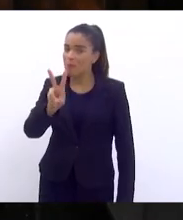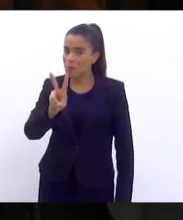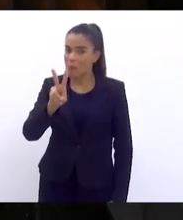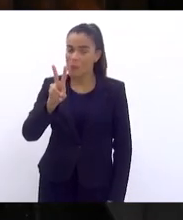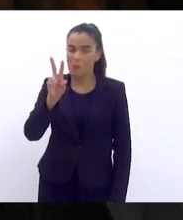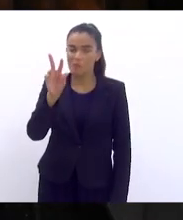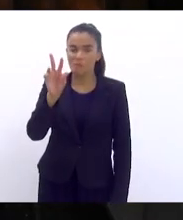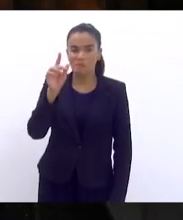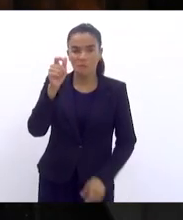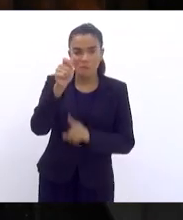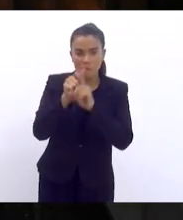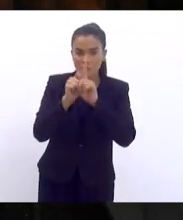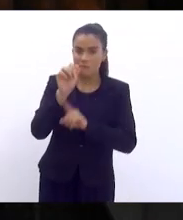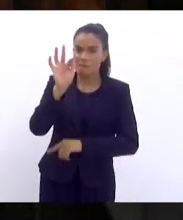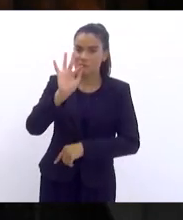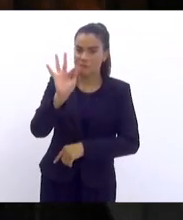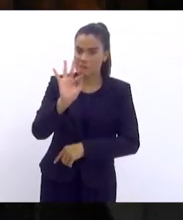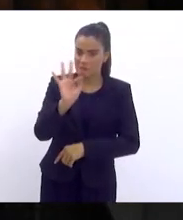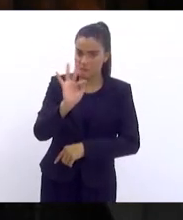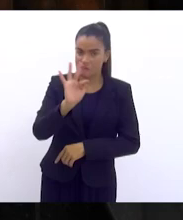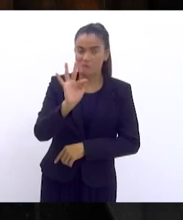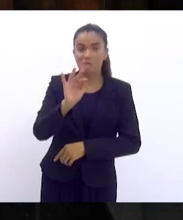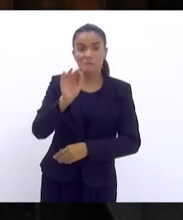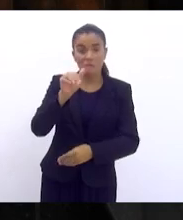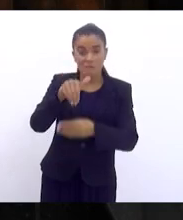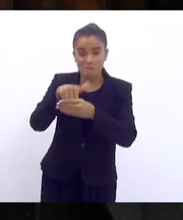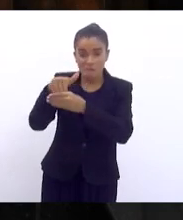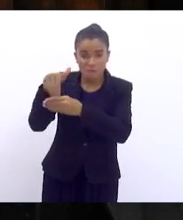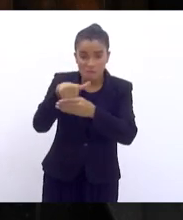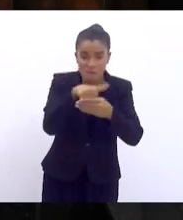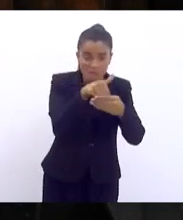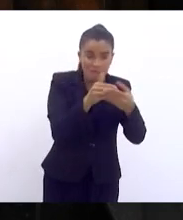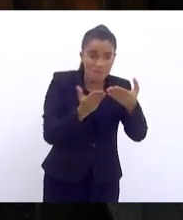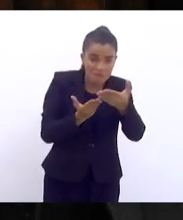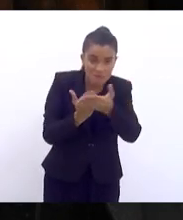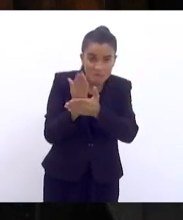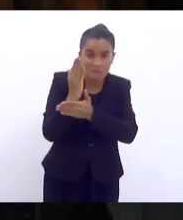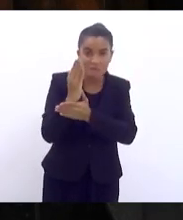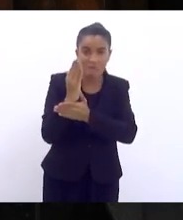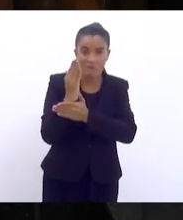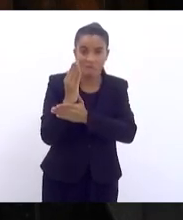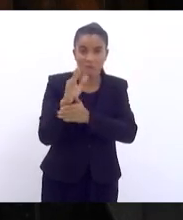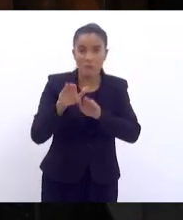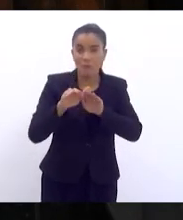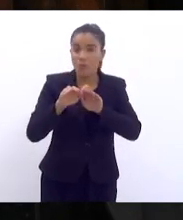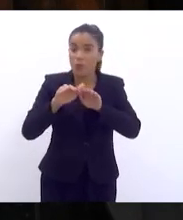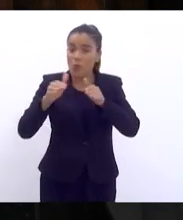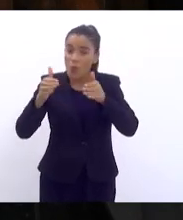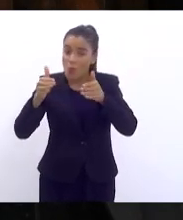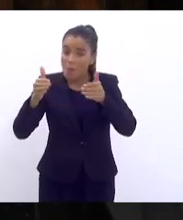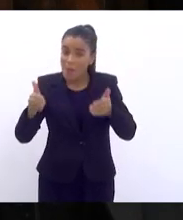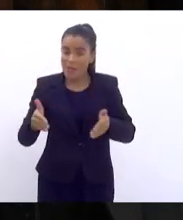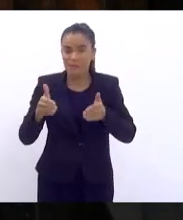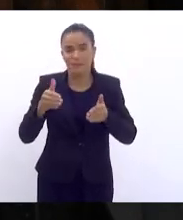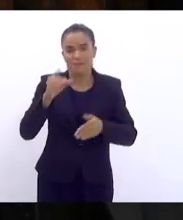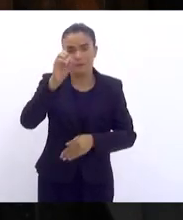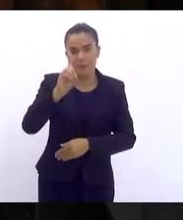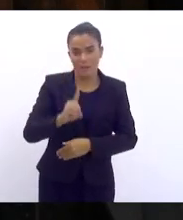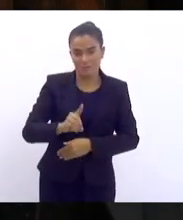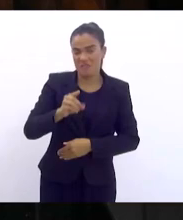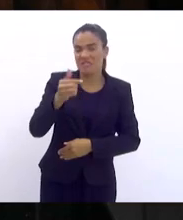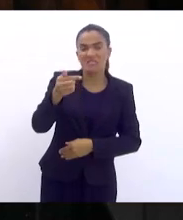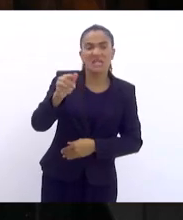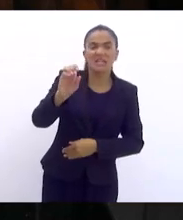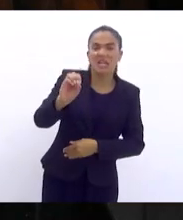e elegem uma mesa diretora, não importa se é com 70 votos, com